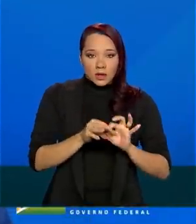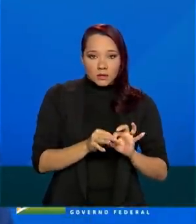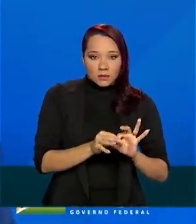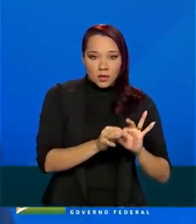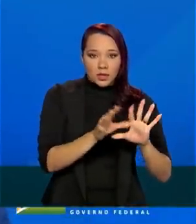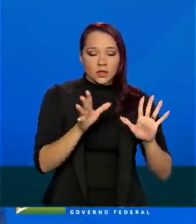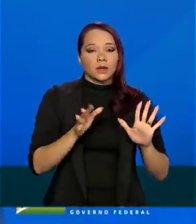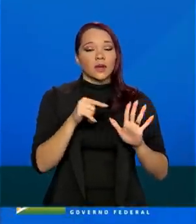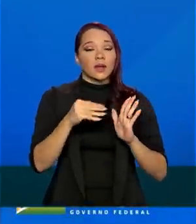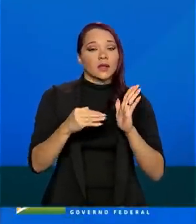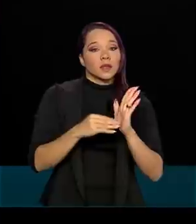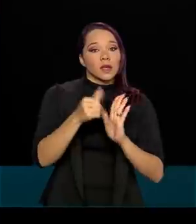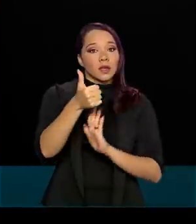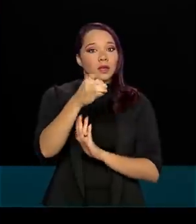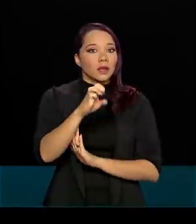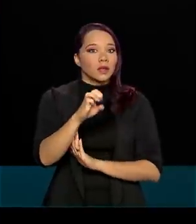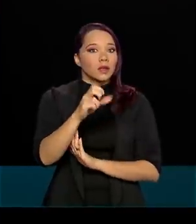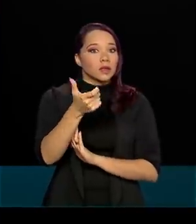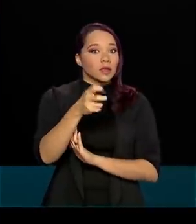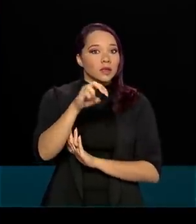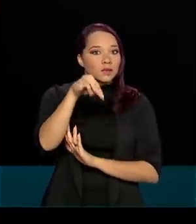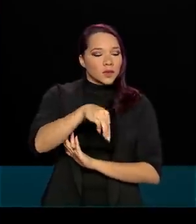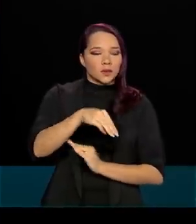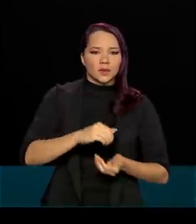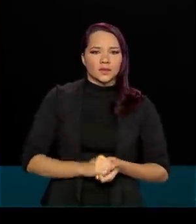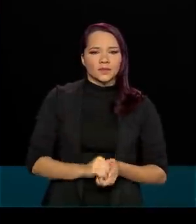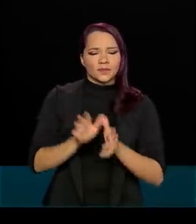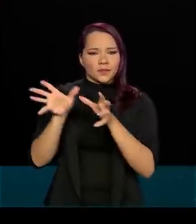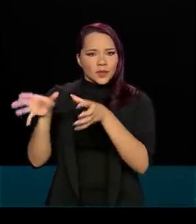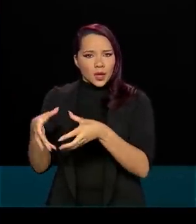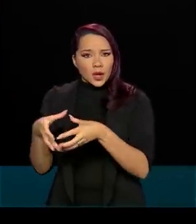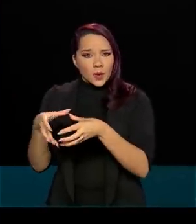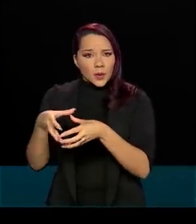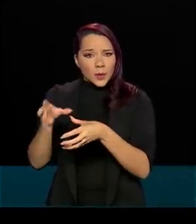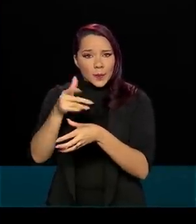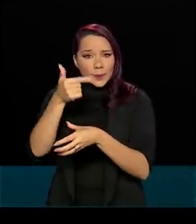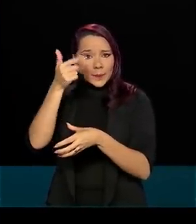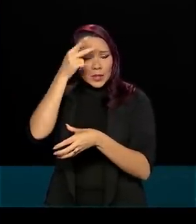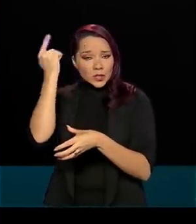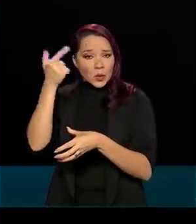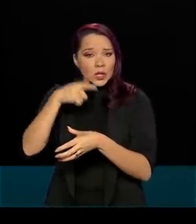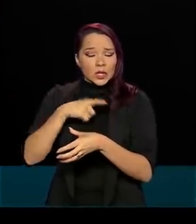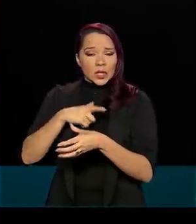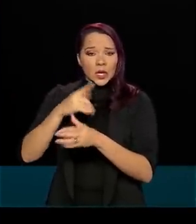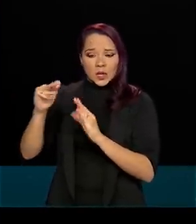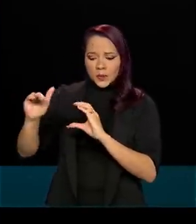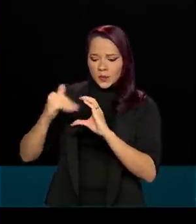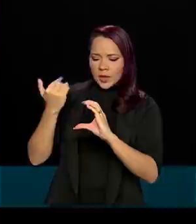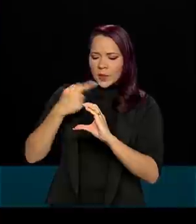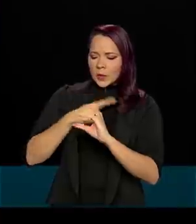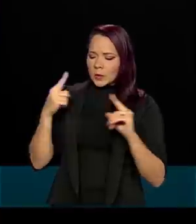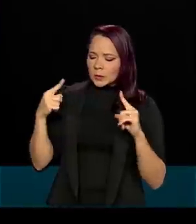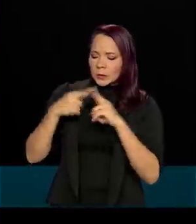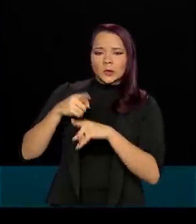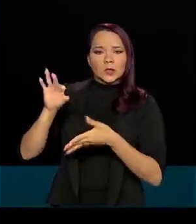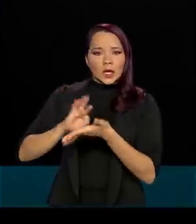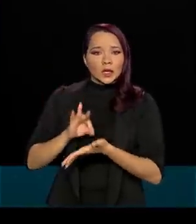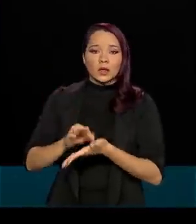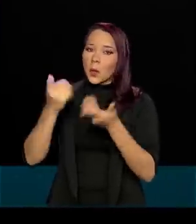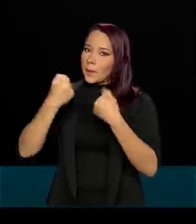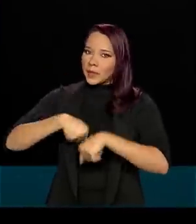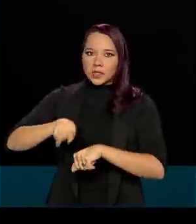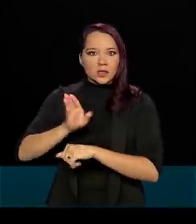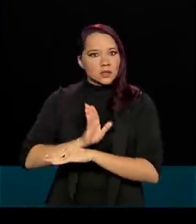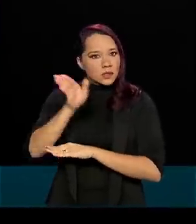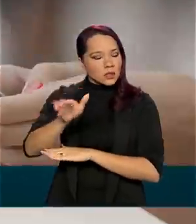em até 15 minutos. Já as pessoas que receberem uma mensagem sobre inconsistência cadastral não vão precisar